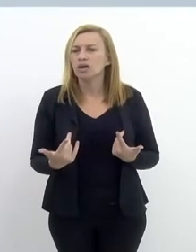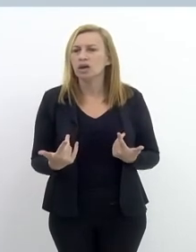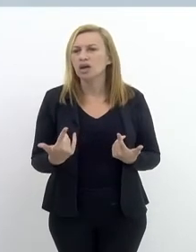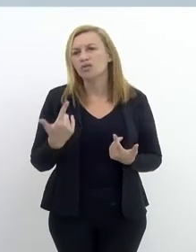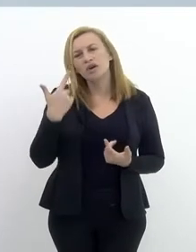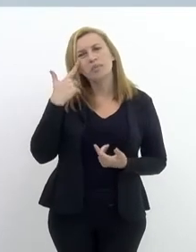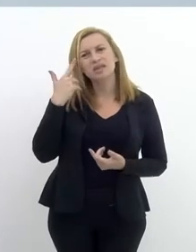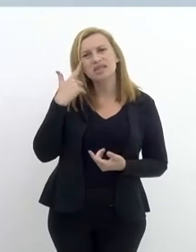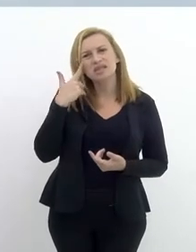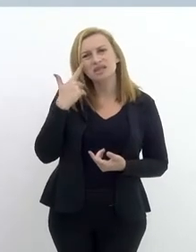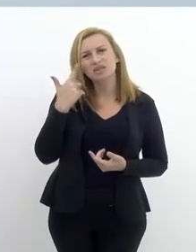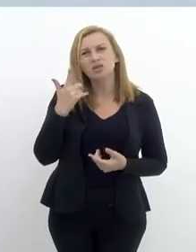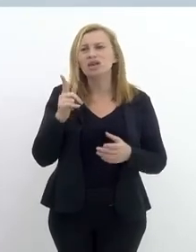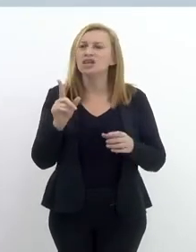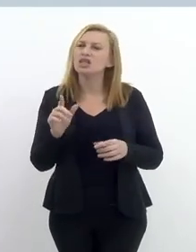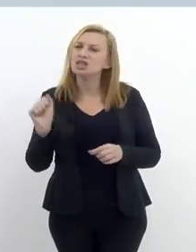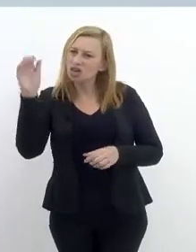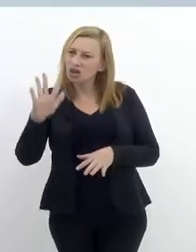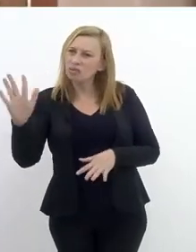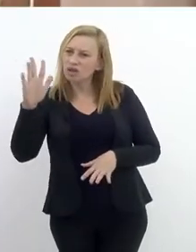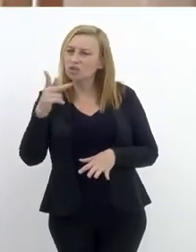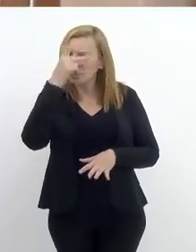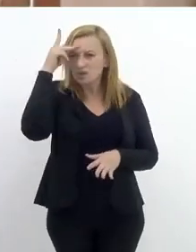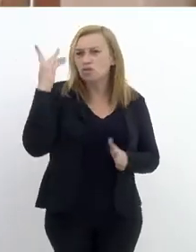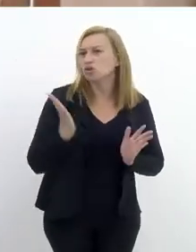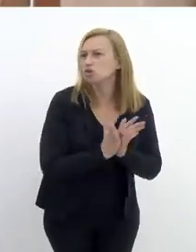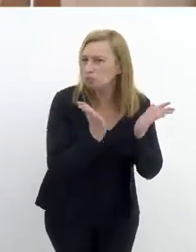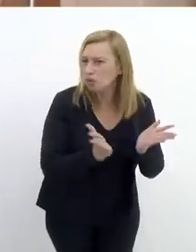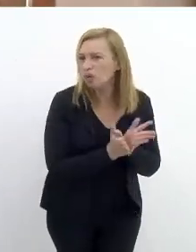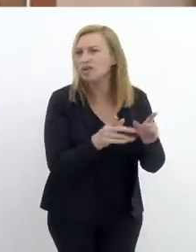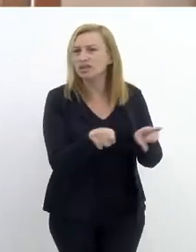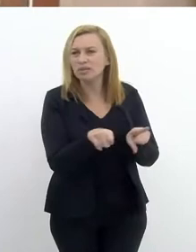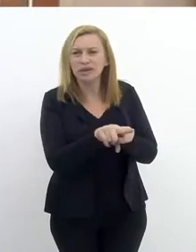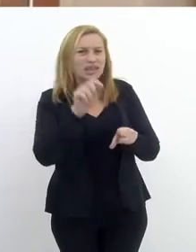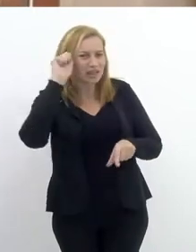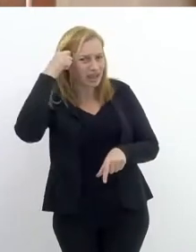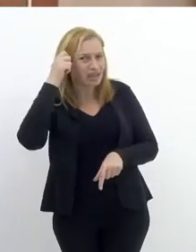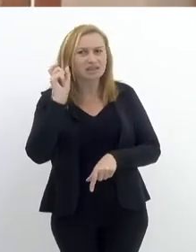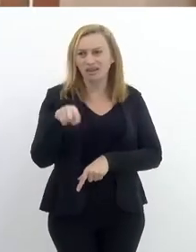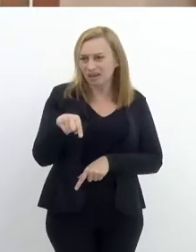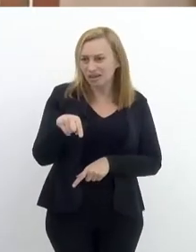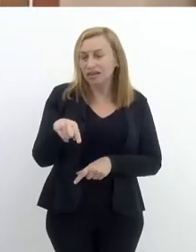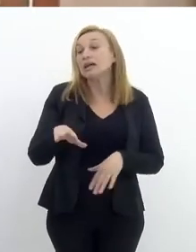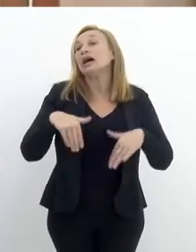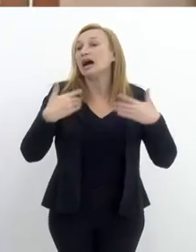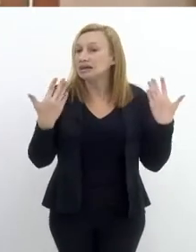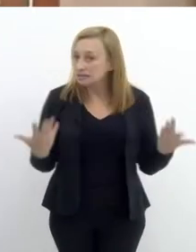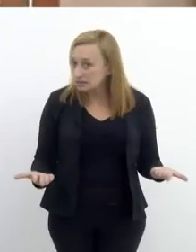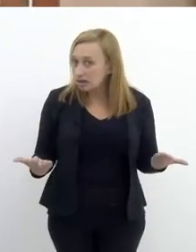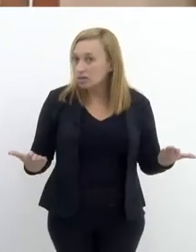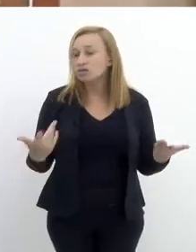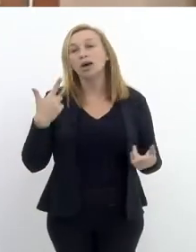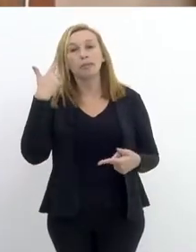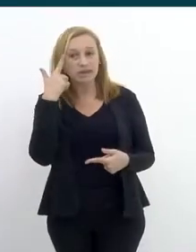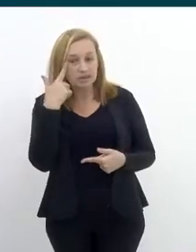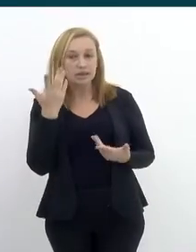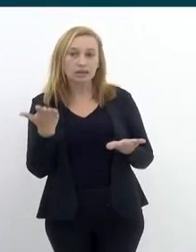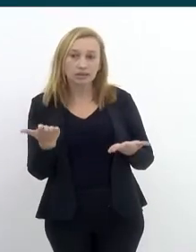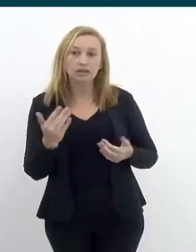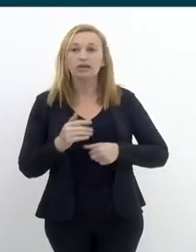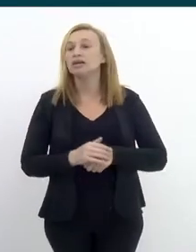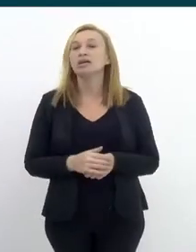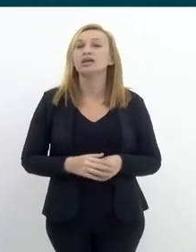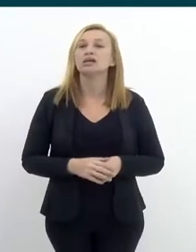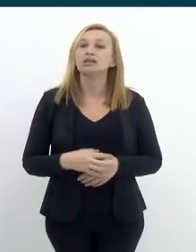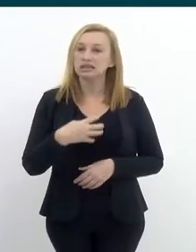quem está em vulnerabilidade social, geralmente são pessoas pobres e a maioria são pessoas negras e pardas. Então, eu já